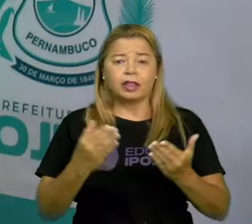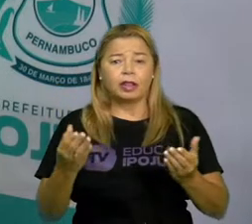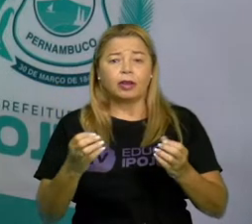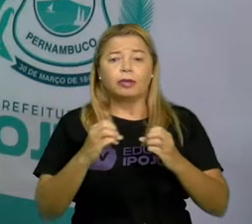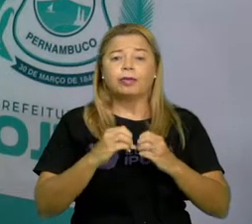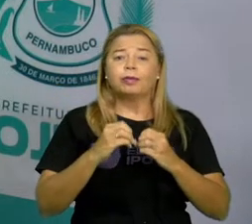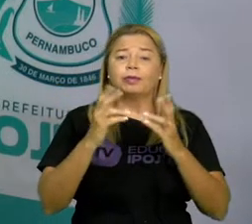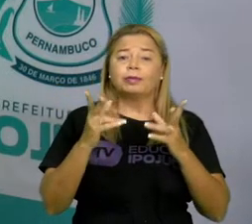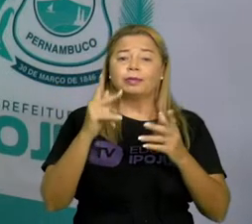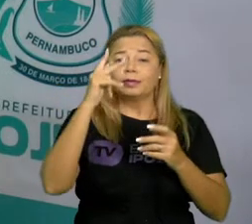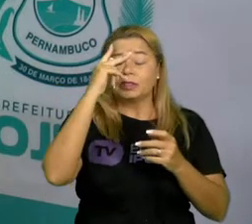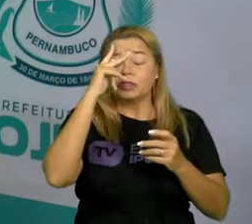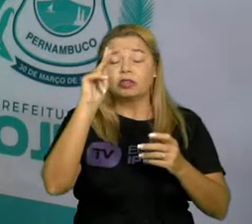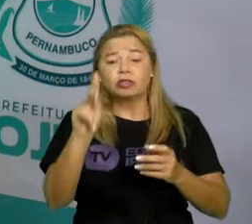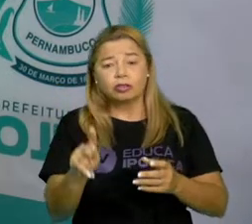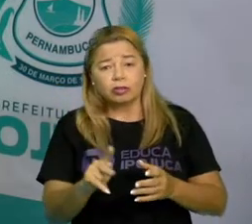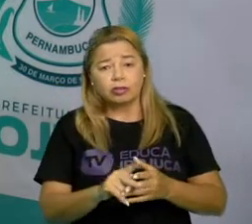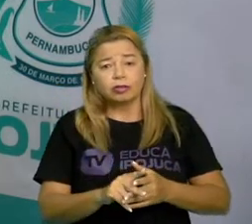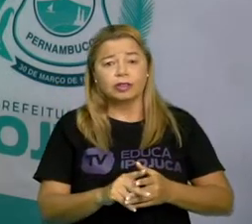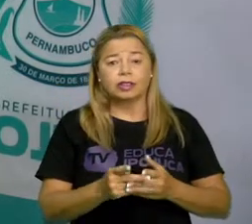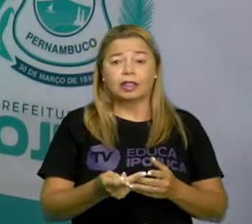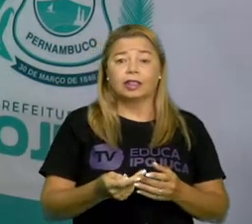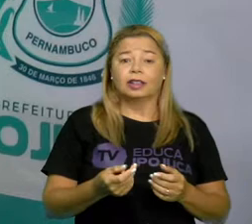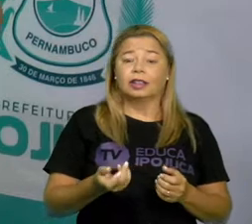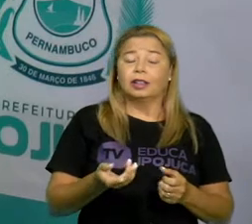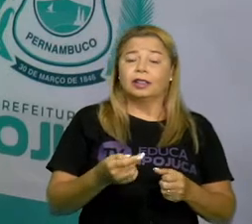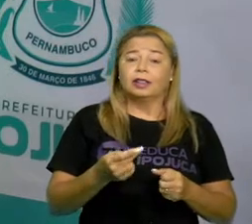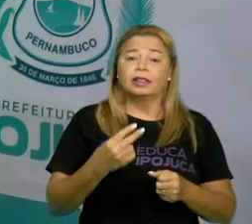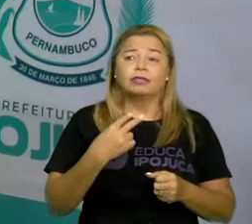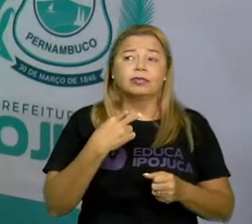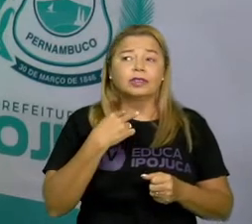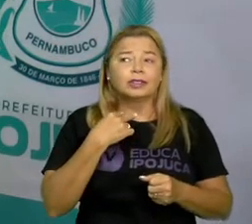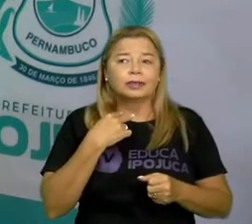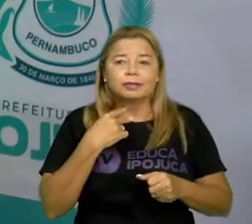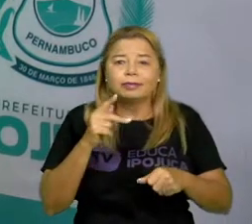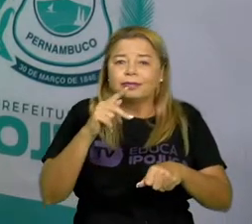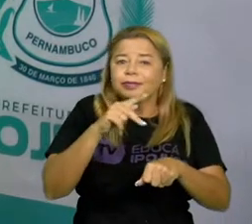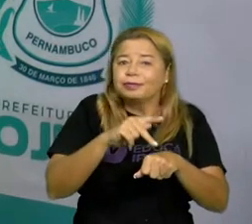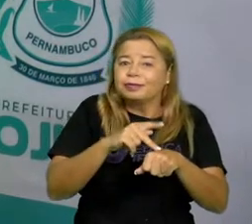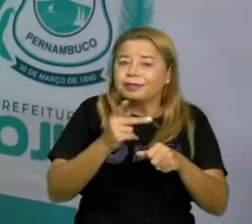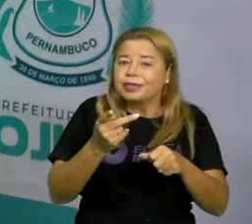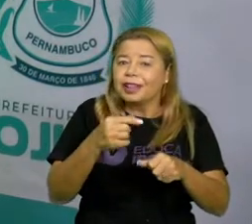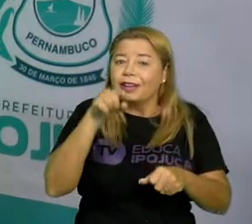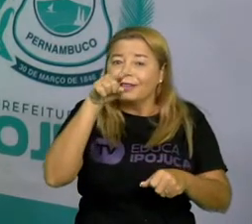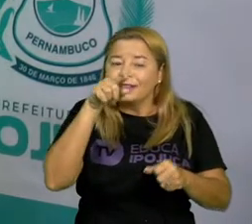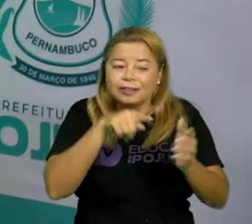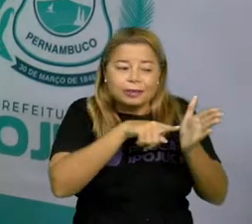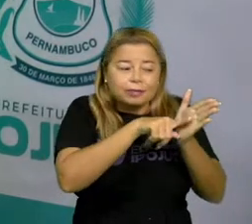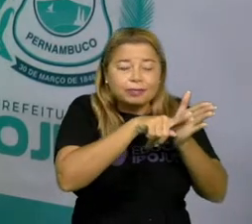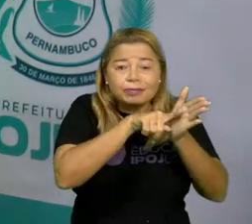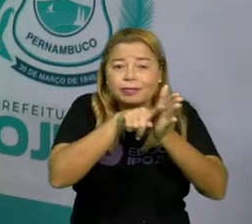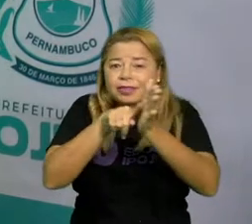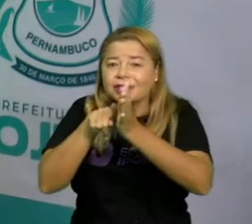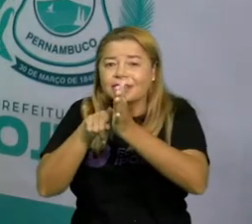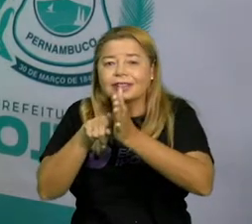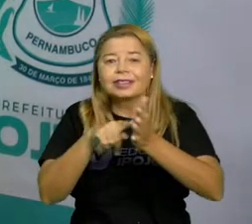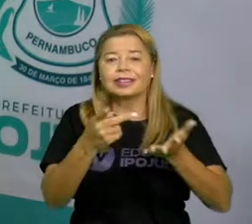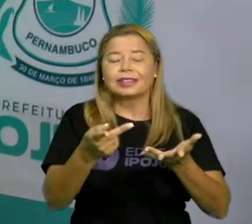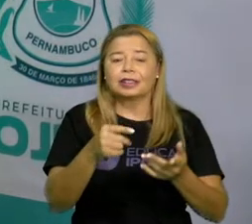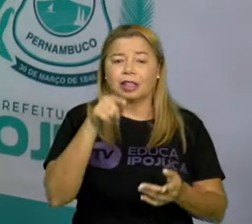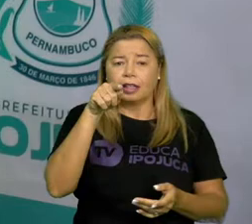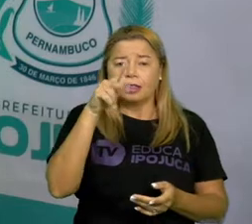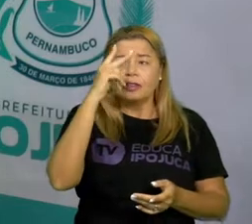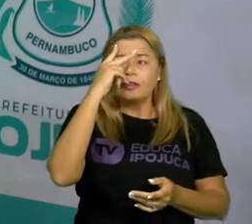histórica imaterial, porque você vai fazer um estudo, uma pesquisa sobre a história da